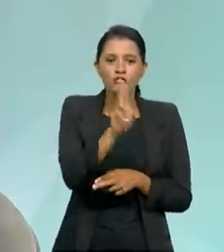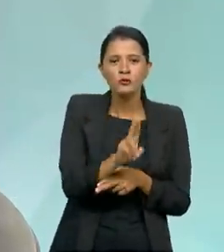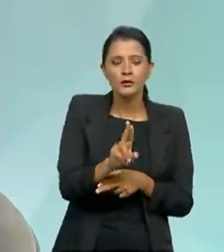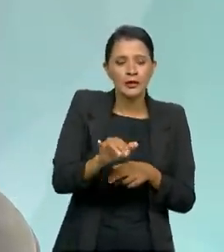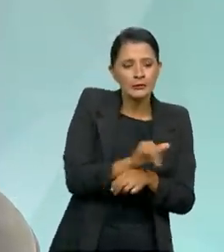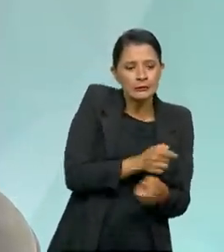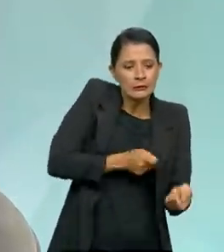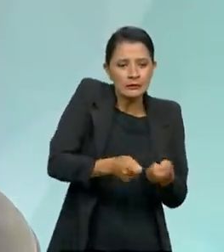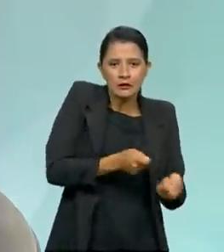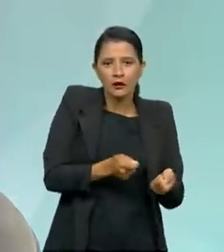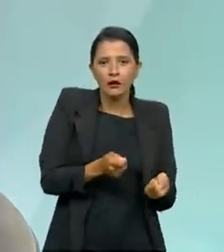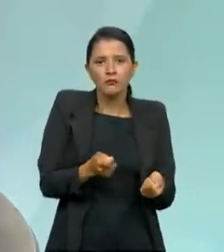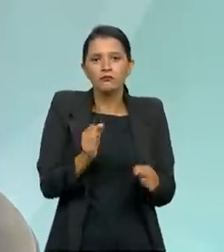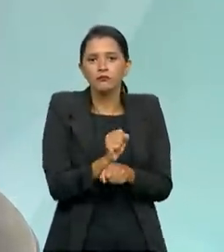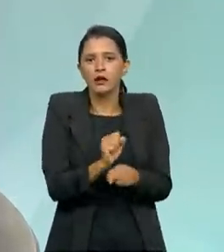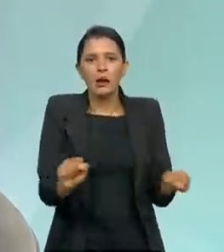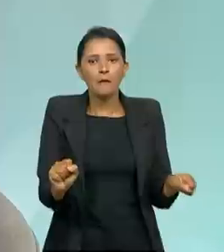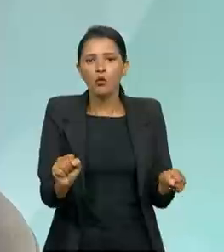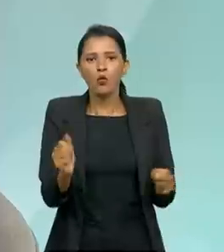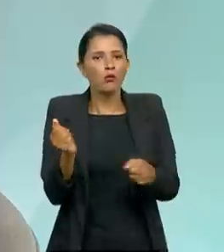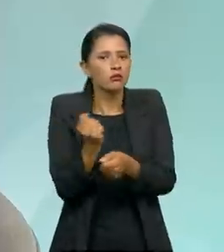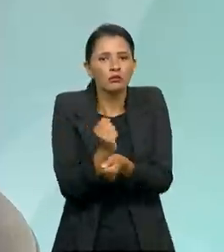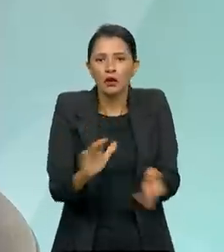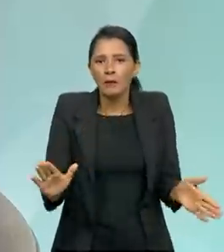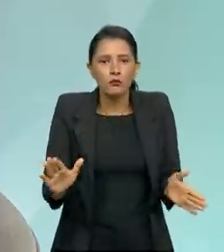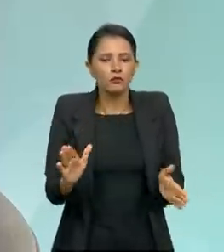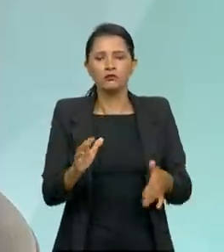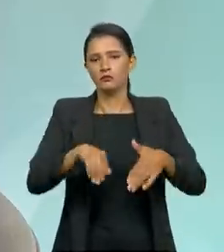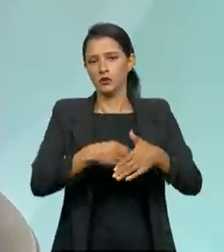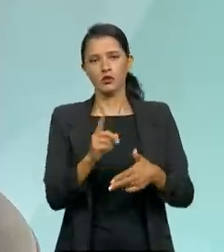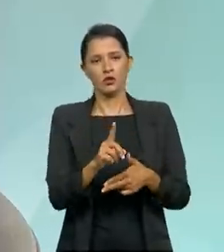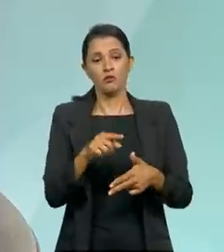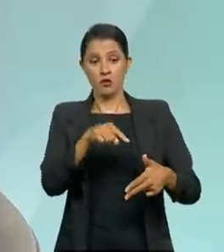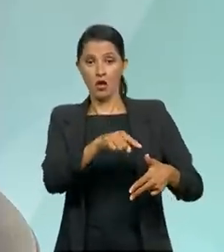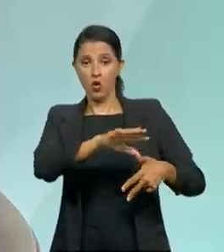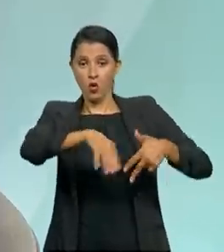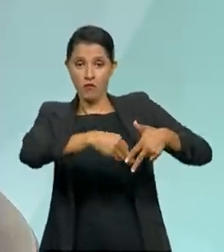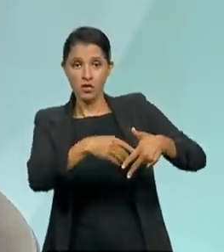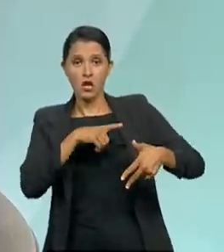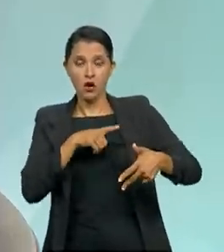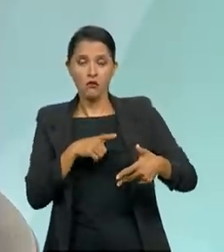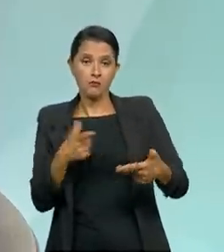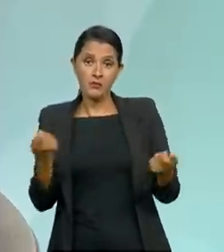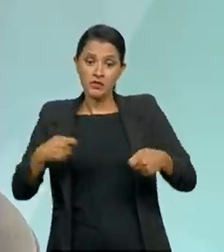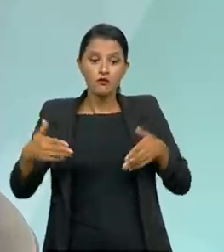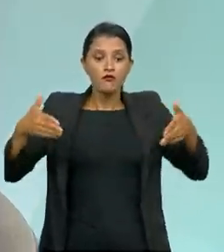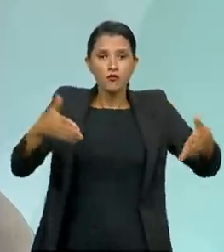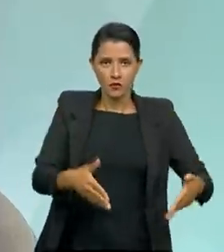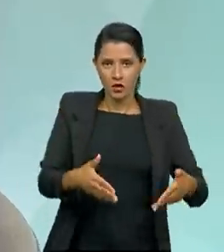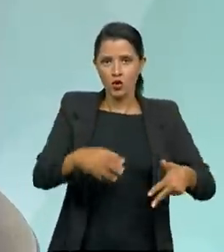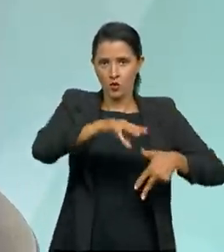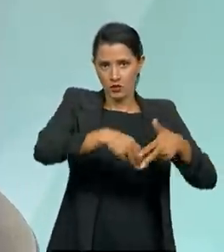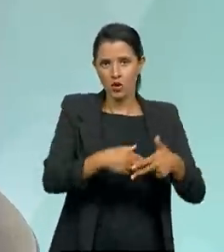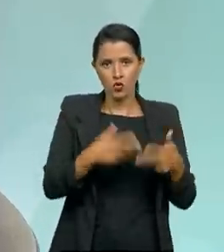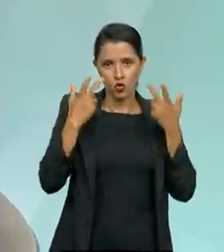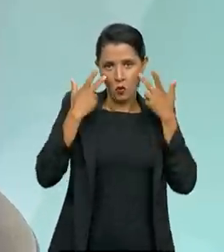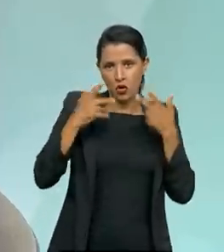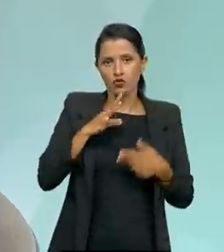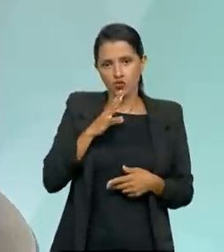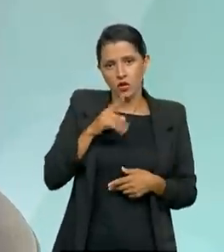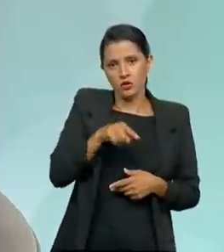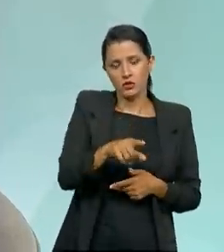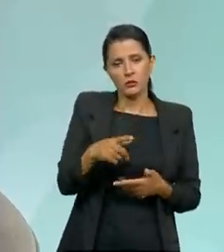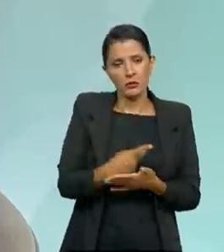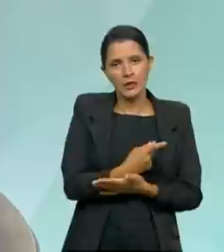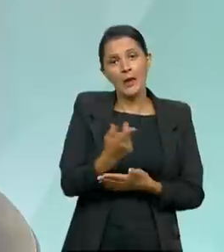e acabou a corrupção. Corrupção, primeiro, ela exige um envolvimento, a corrupção normal que nós conhecemos, ela exige o